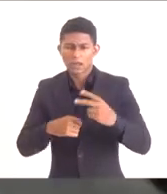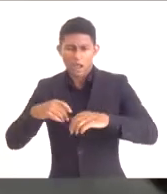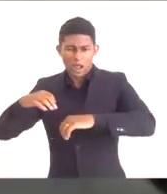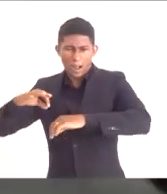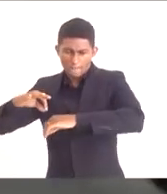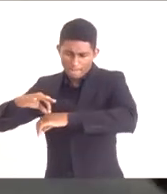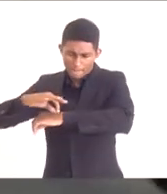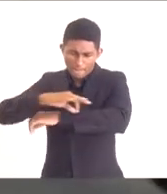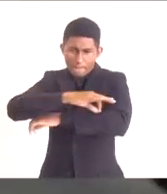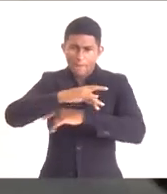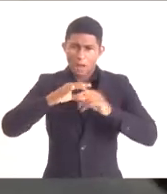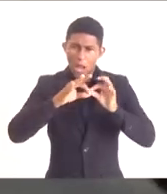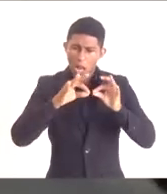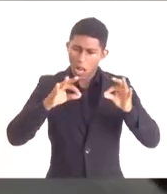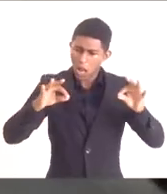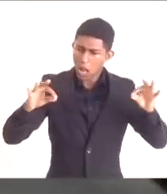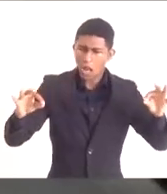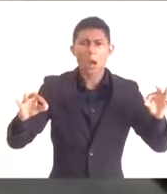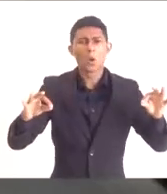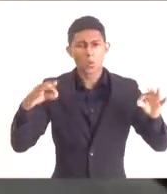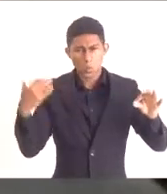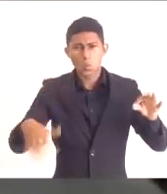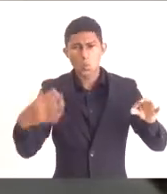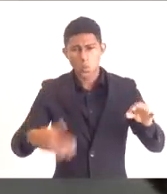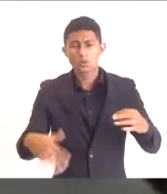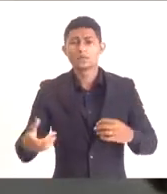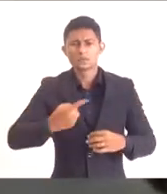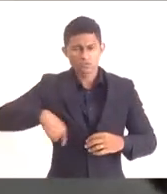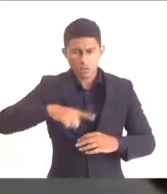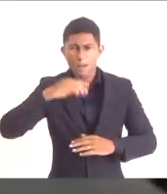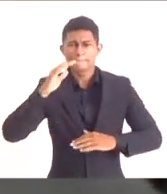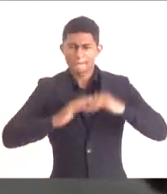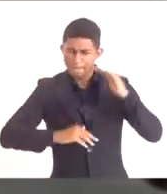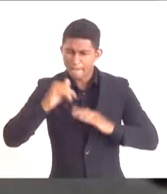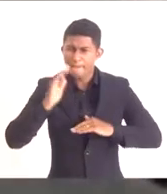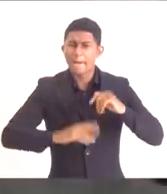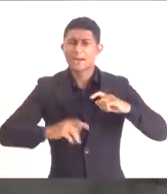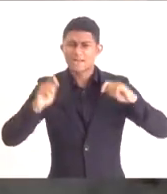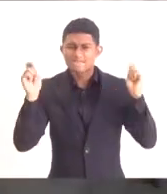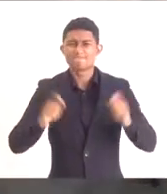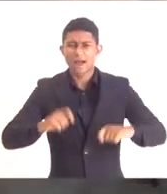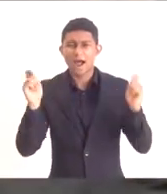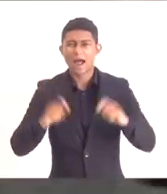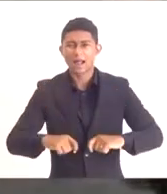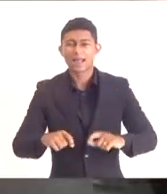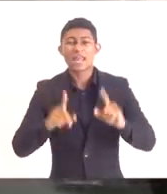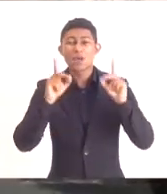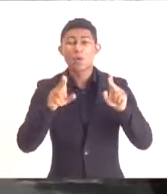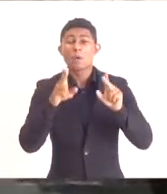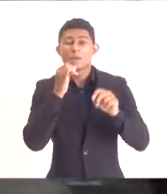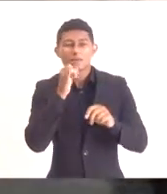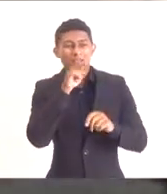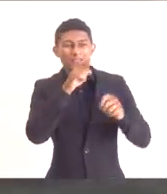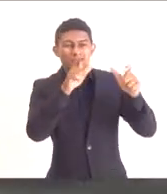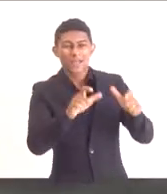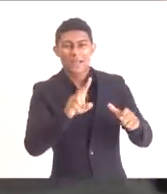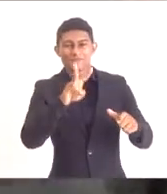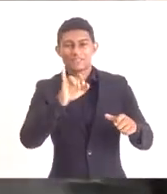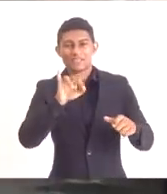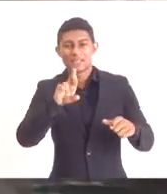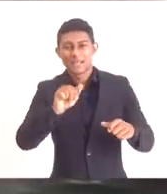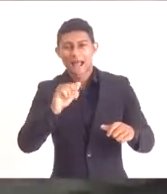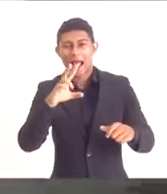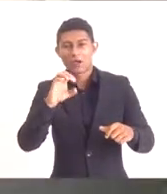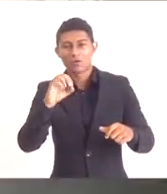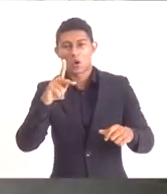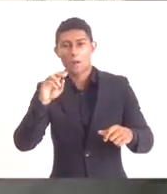e a gente está plenamente capacitado para ser um análogo de viracopos para o estado do Rio de Janeiro. A